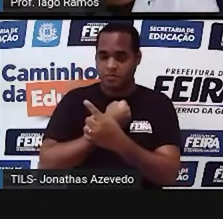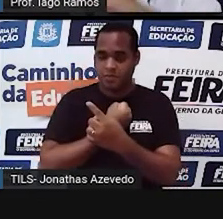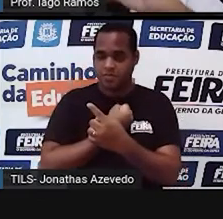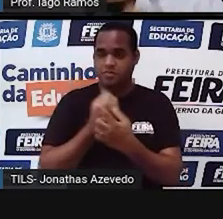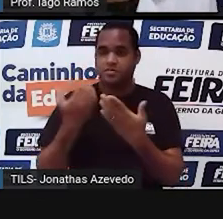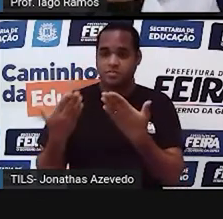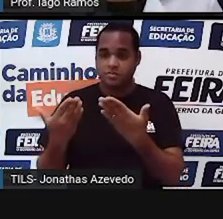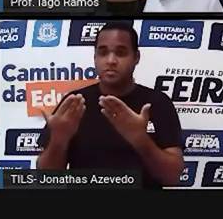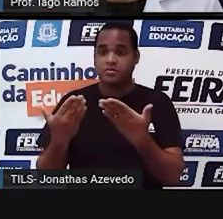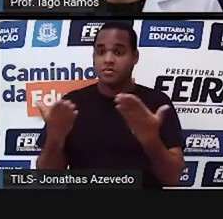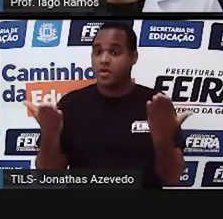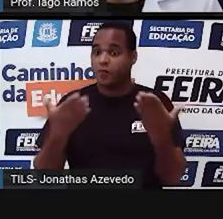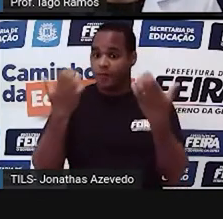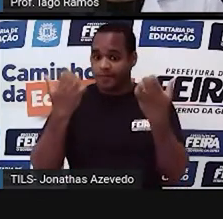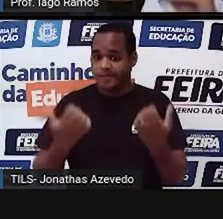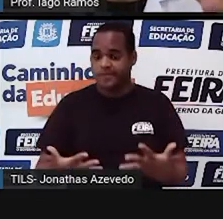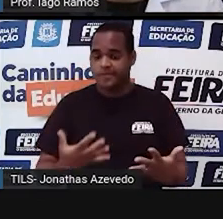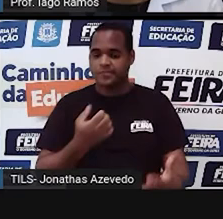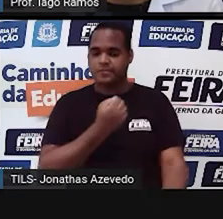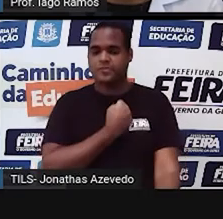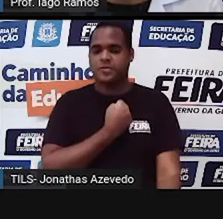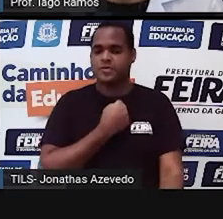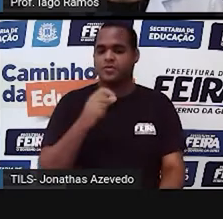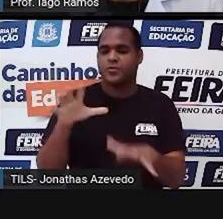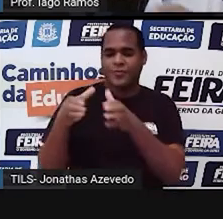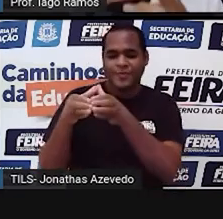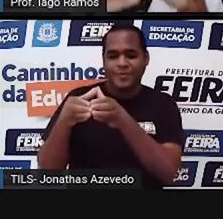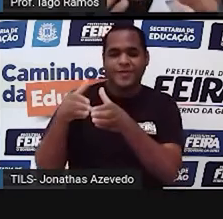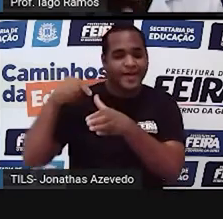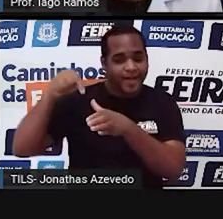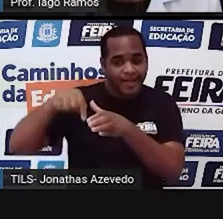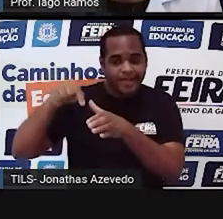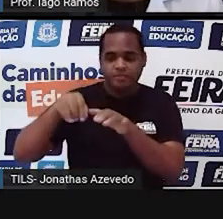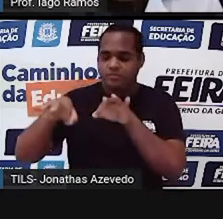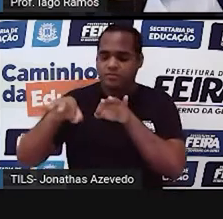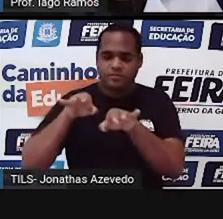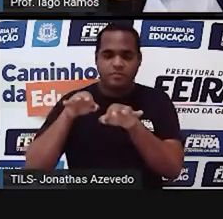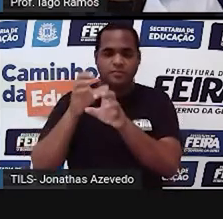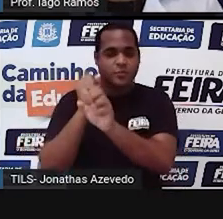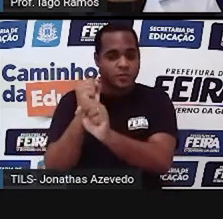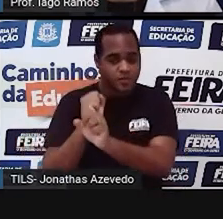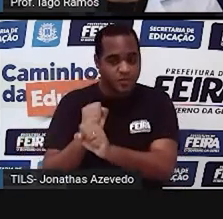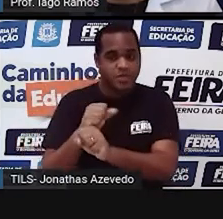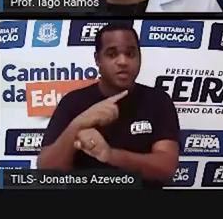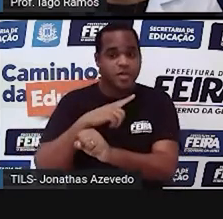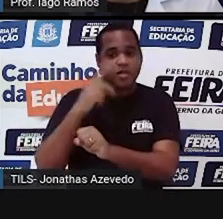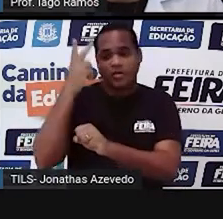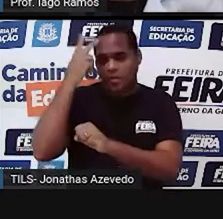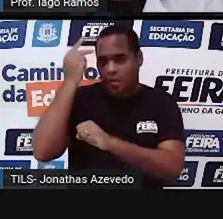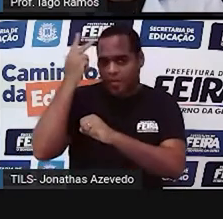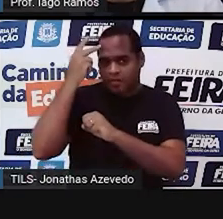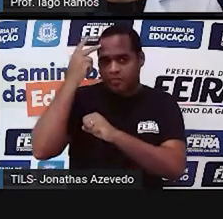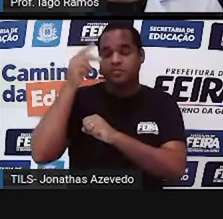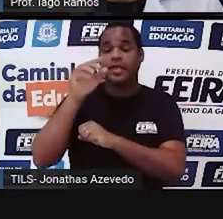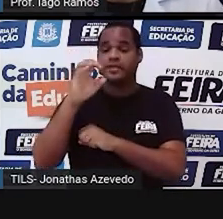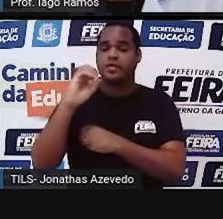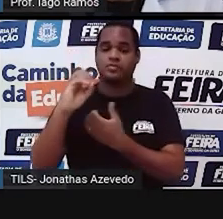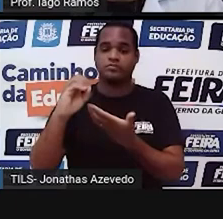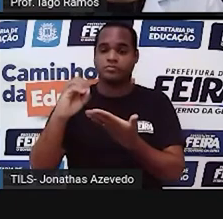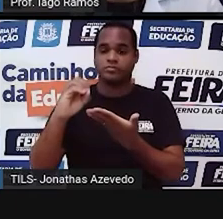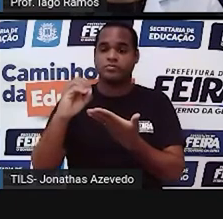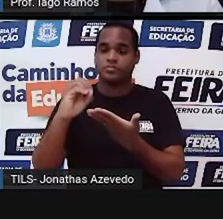número agora do conjunto, né, da coleção de números naturais é o zero.